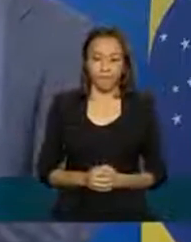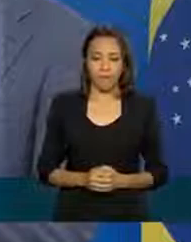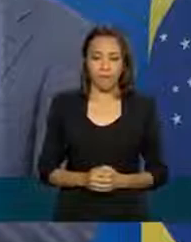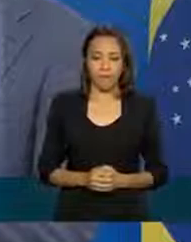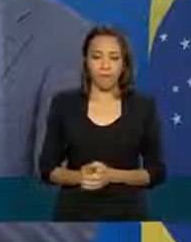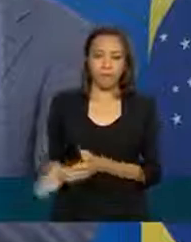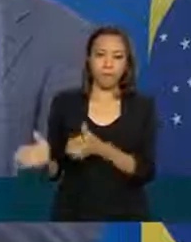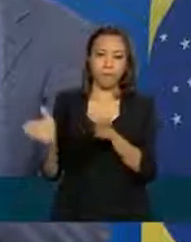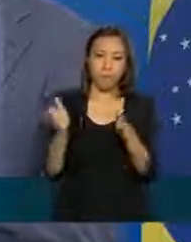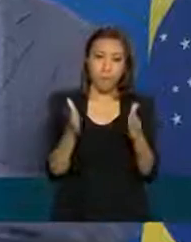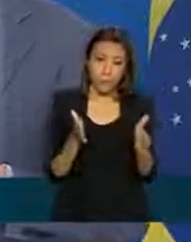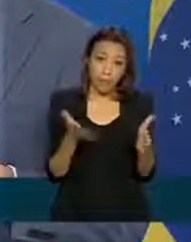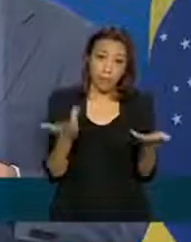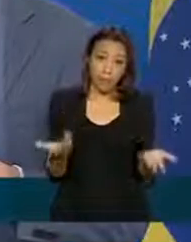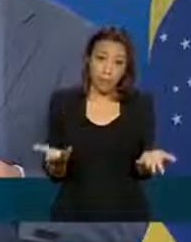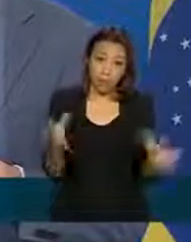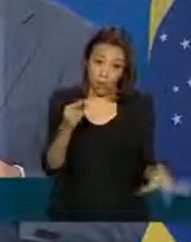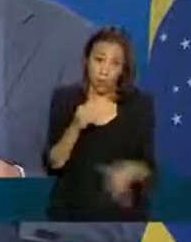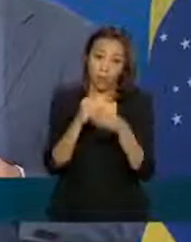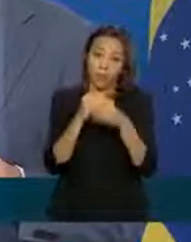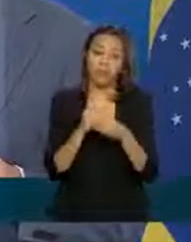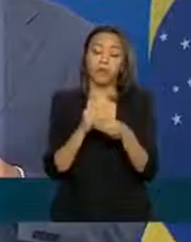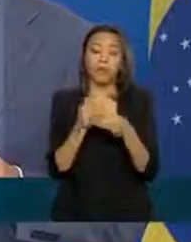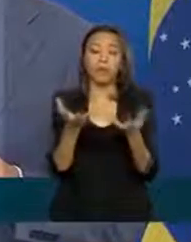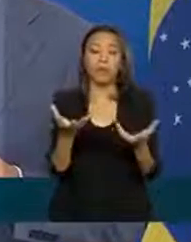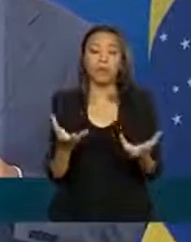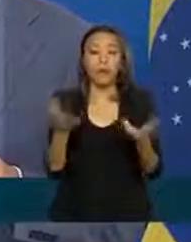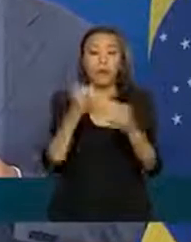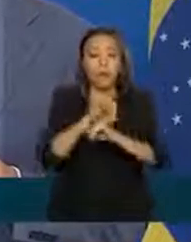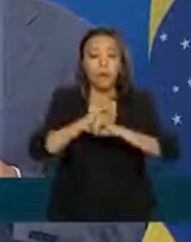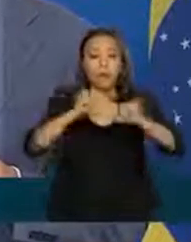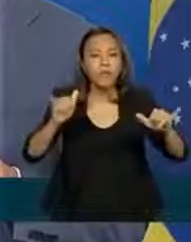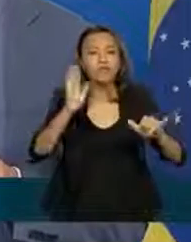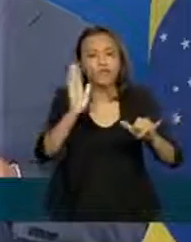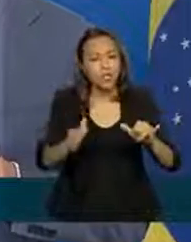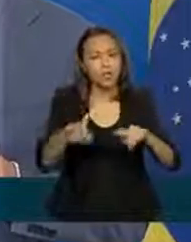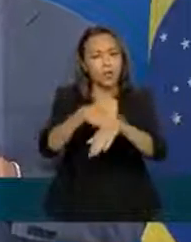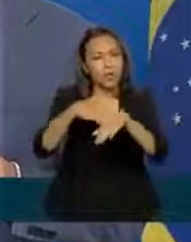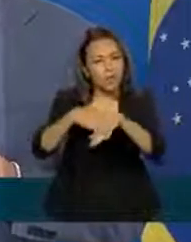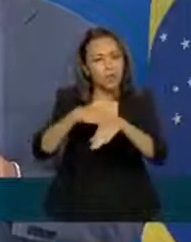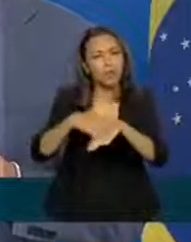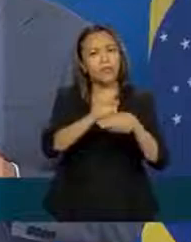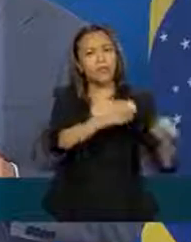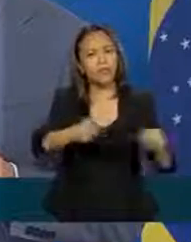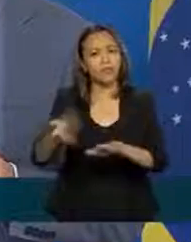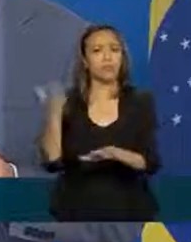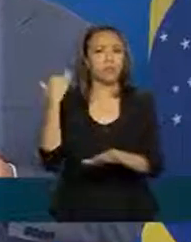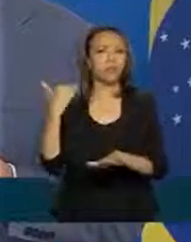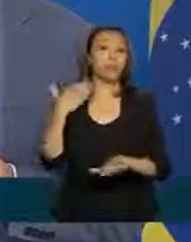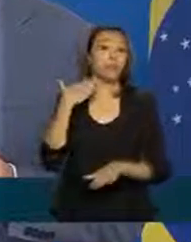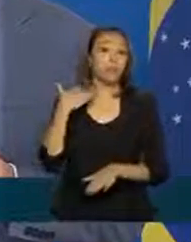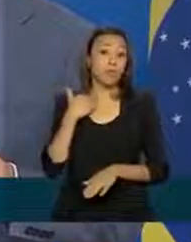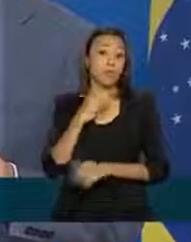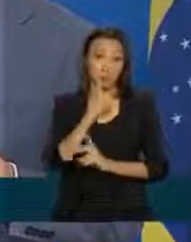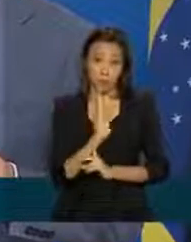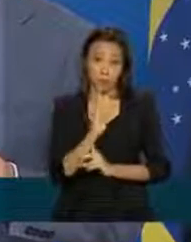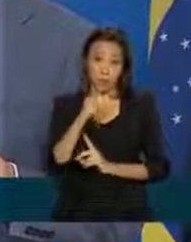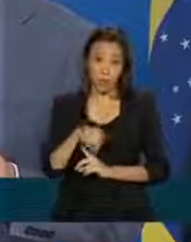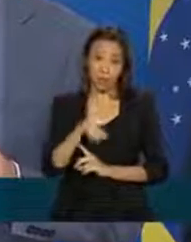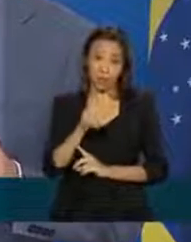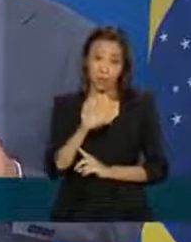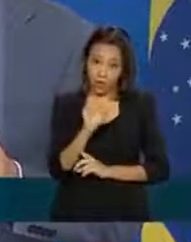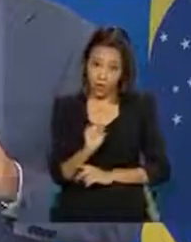em complemento a isso eu queria fazer um anúncio que a gente já comentou na semana passada que o BNDES fez uma série de atuações